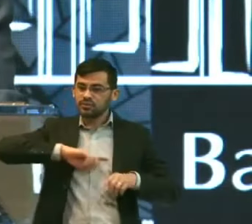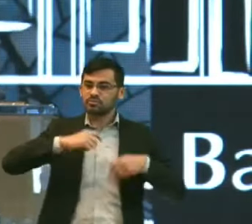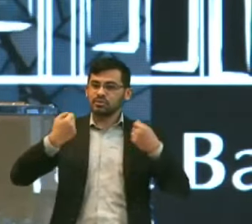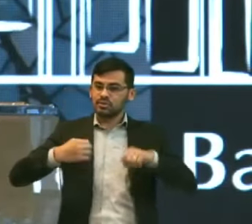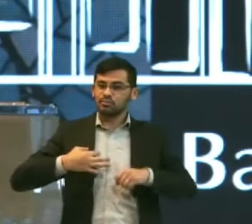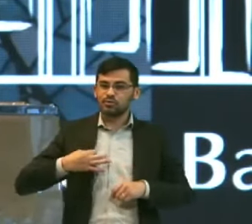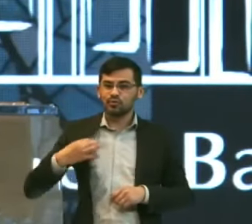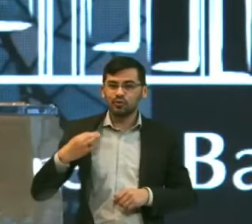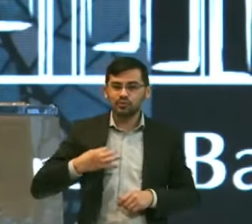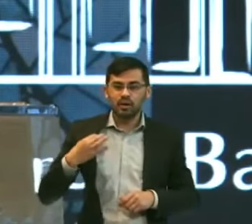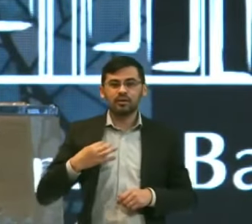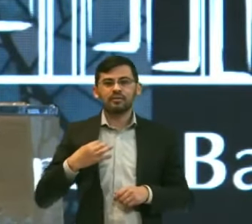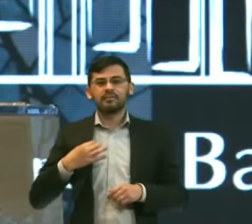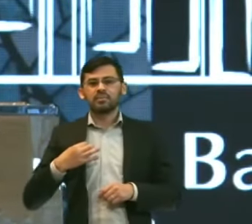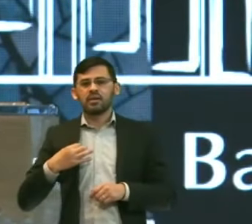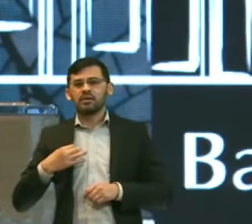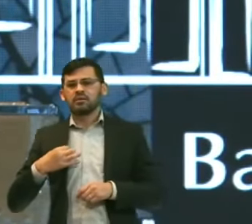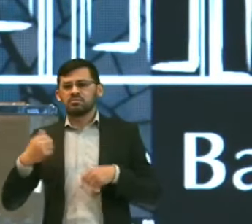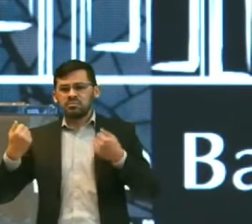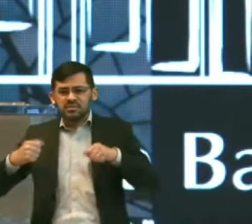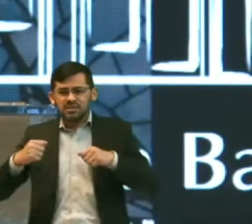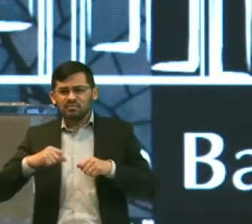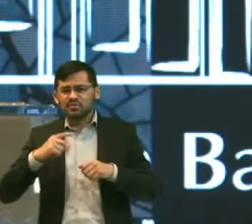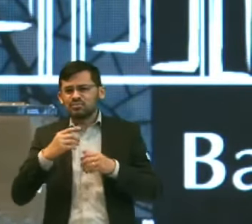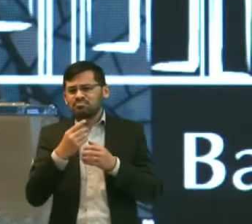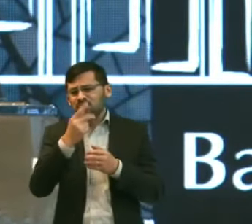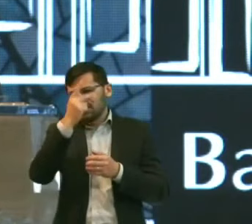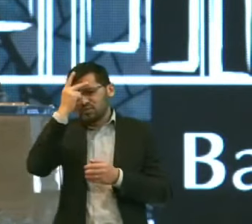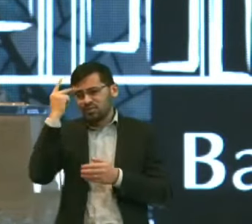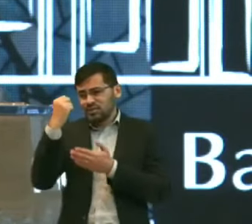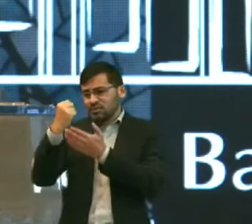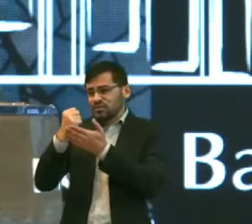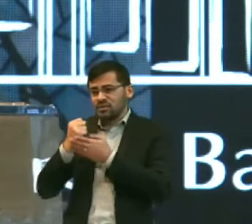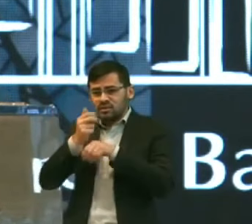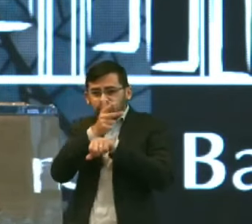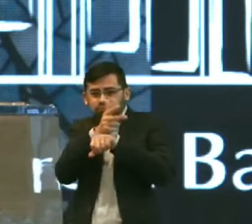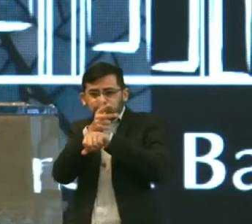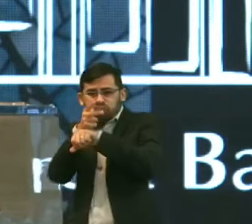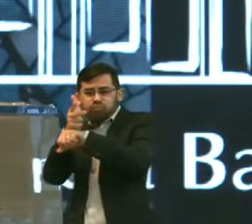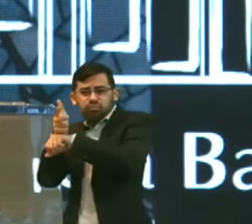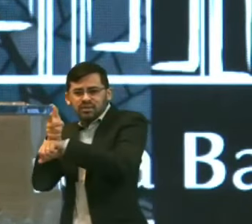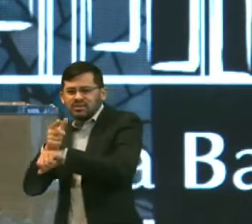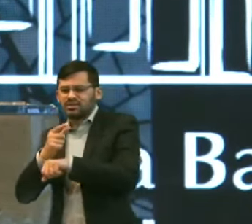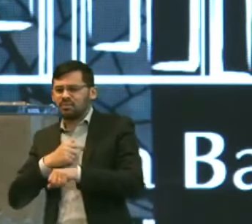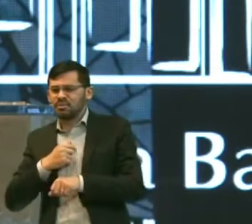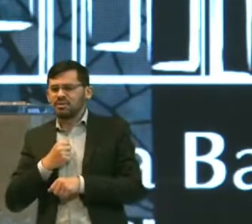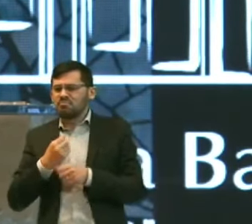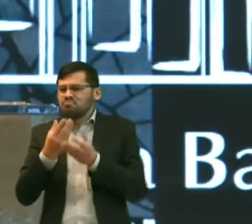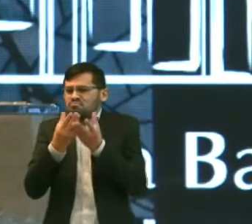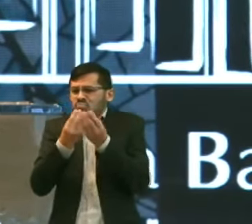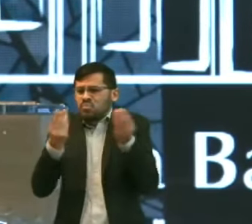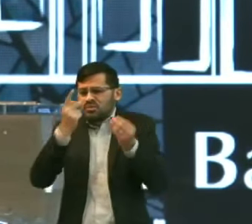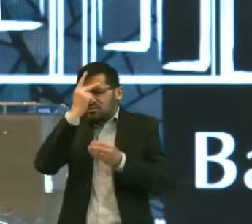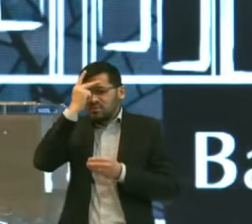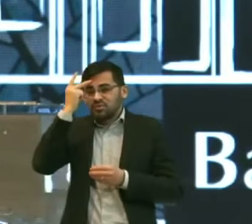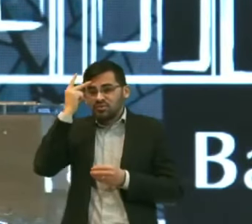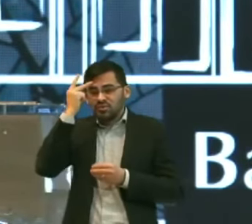Nós precisamos De gente Na comunicação Milhões De pessoas Assistem O que a gente Produz aqui